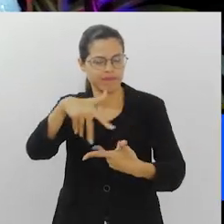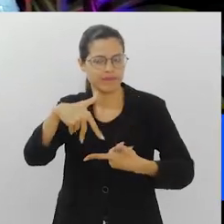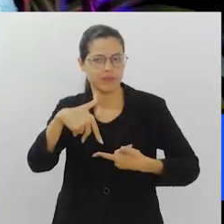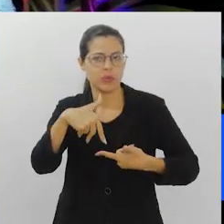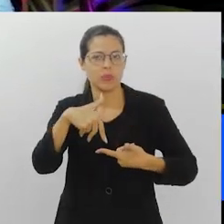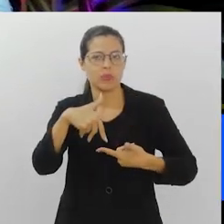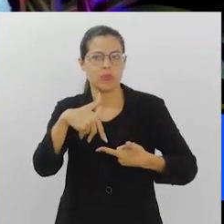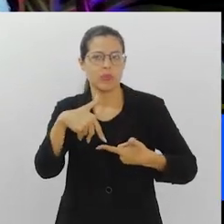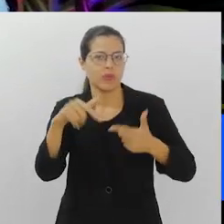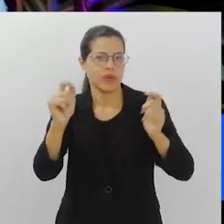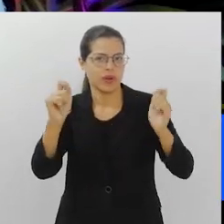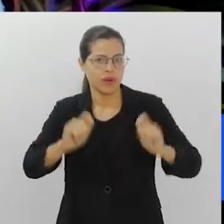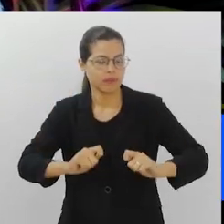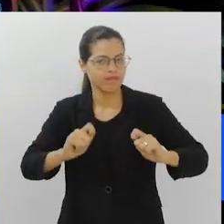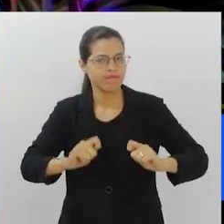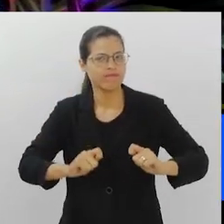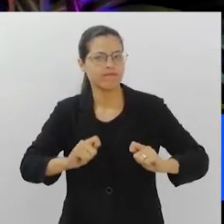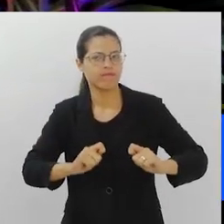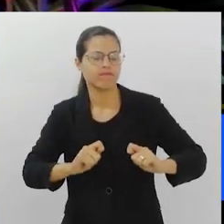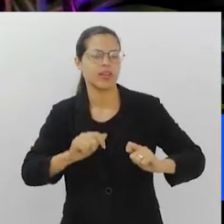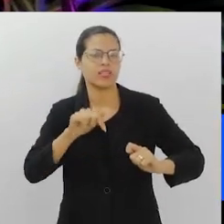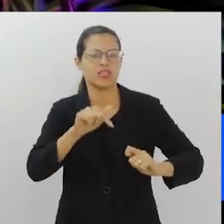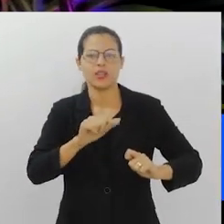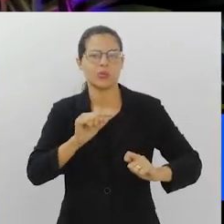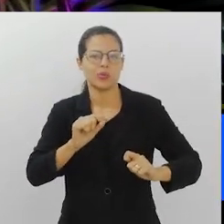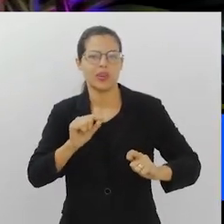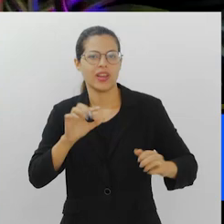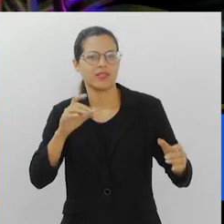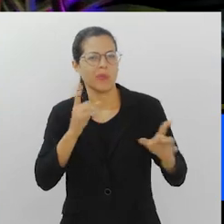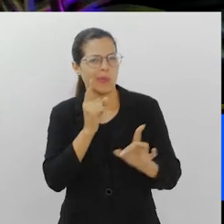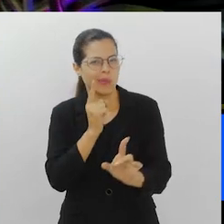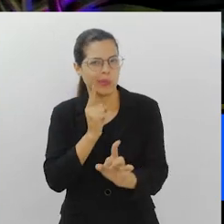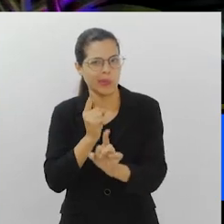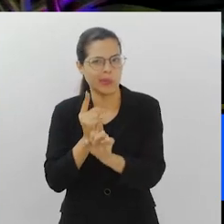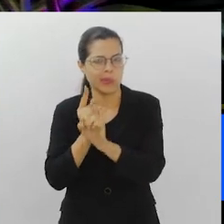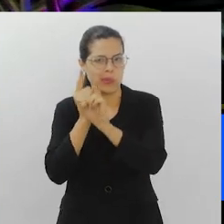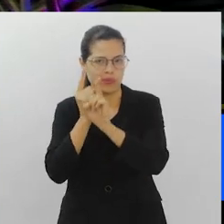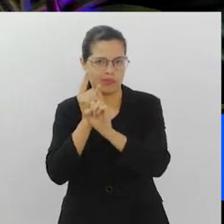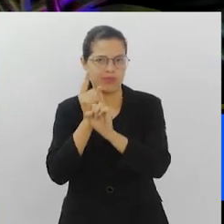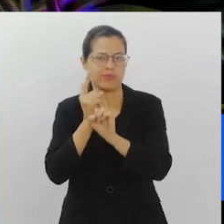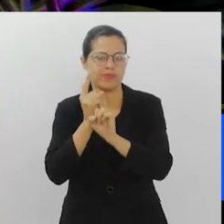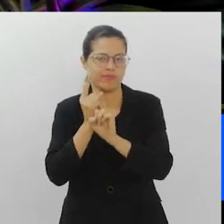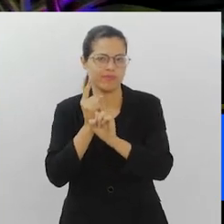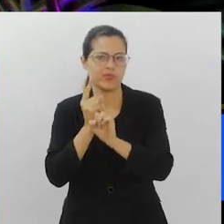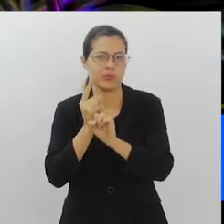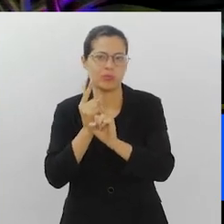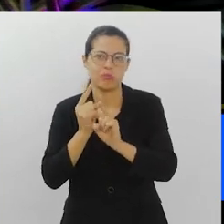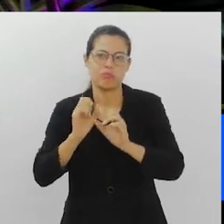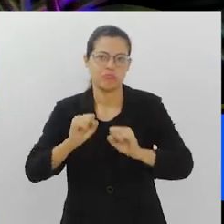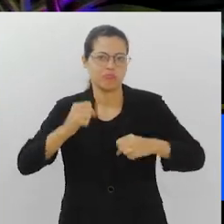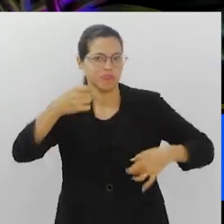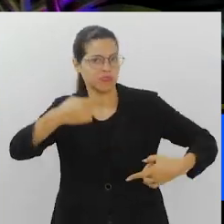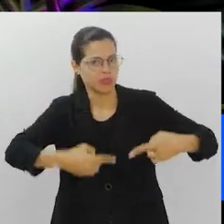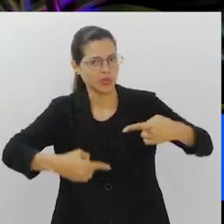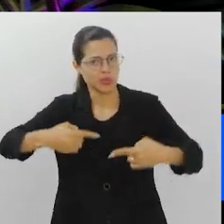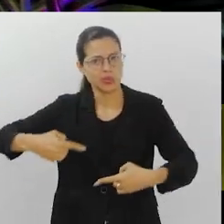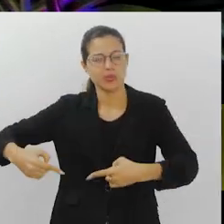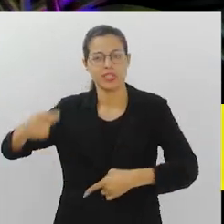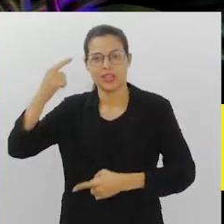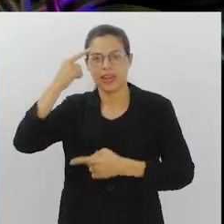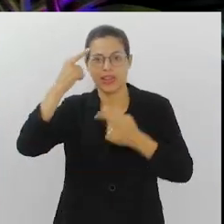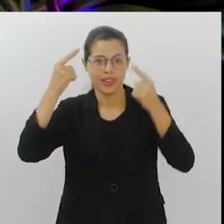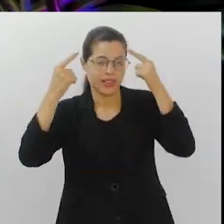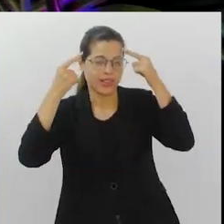a sua capacidade de ser um ponto de convergência, onde pode-se discutir